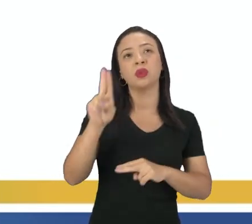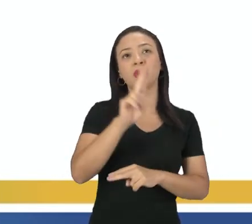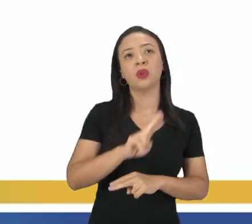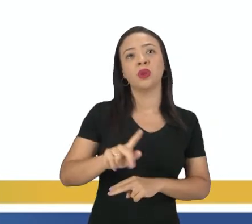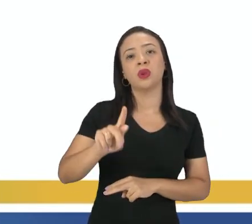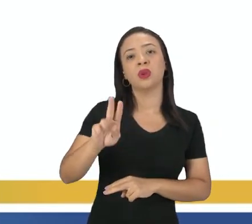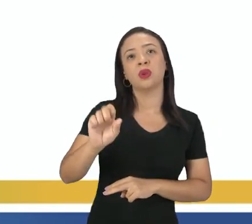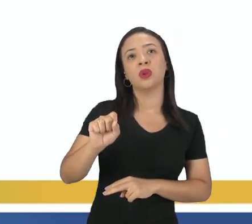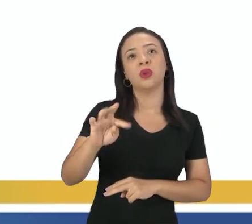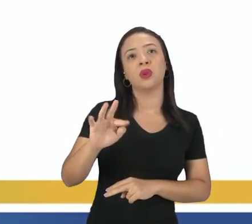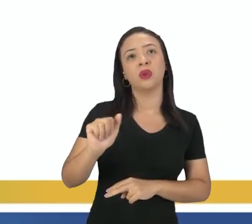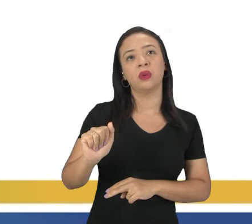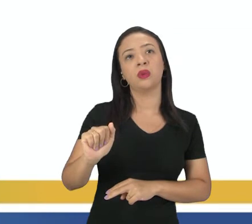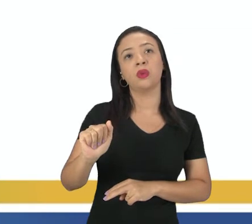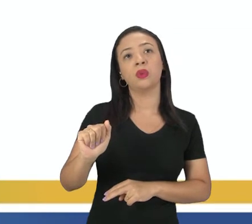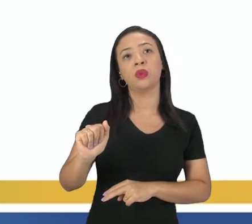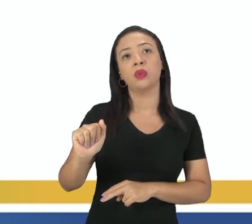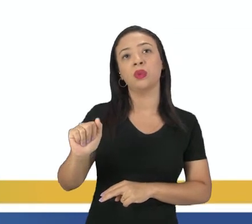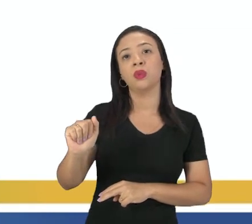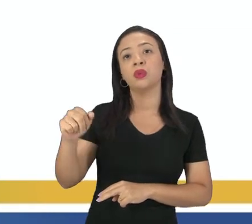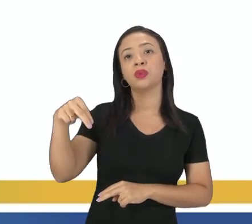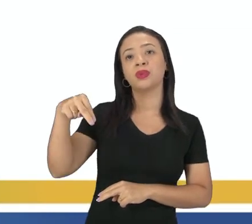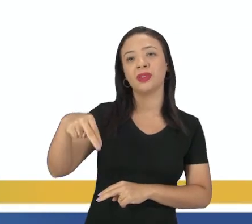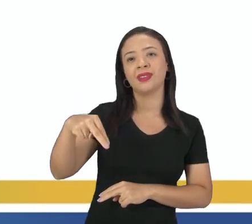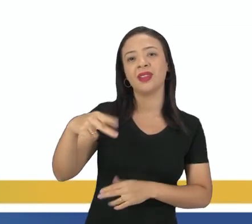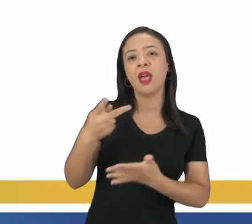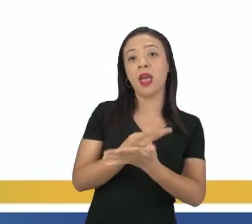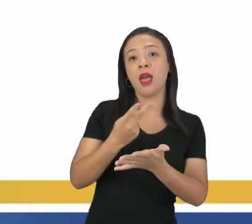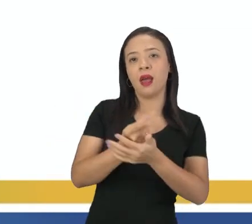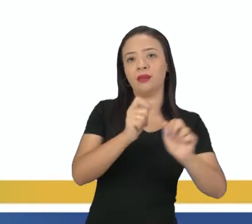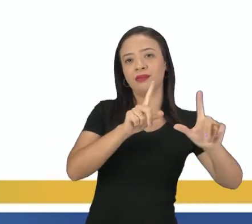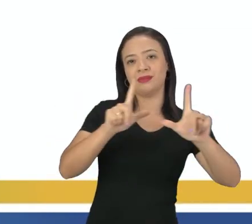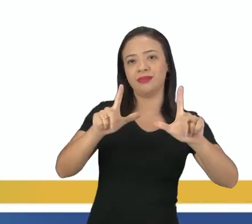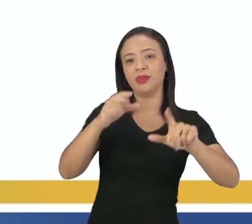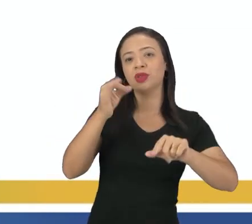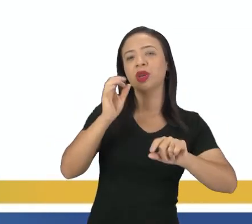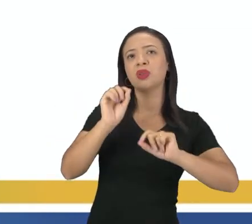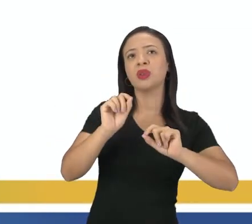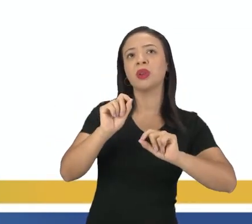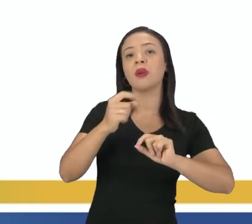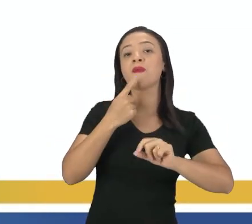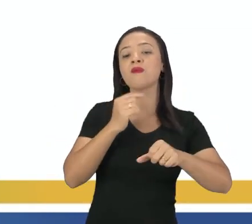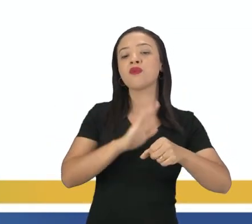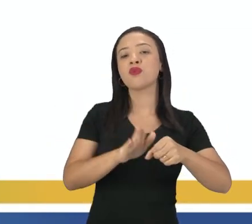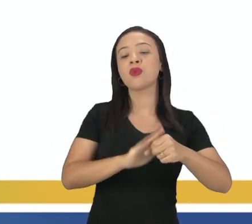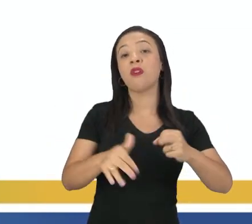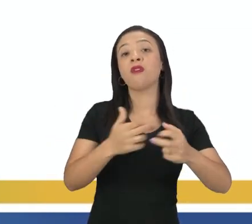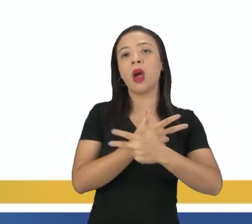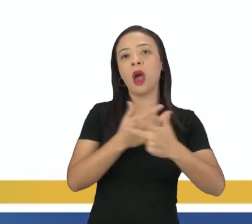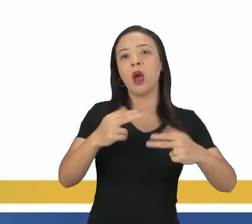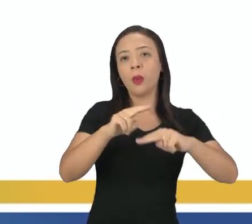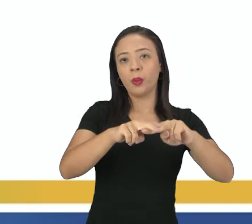no final. Não tá ali no slide. Mas o certo é gustam. Por quê? Porque los tomates está no plural.